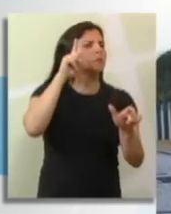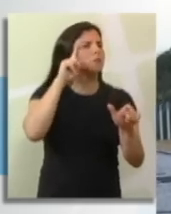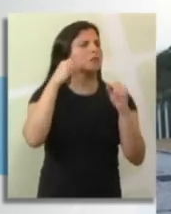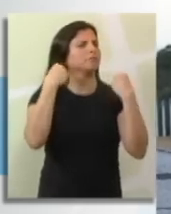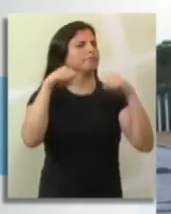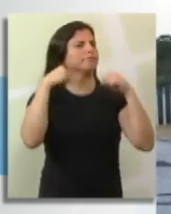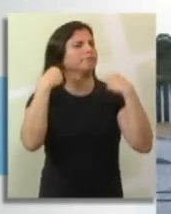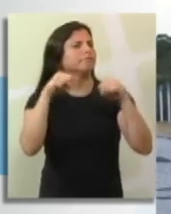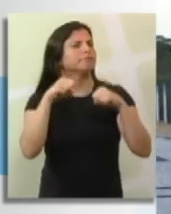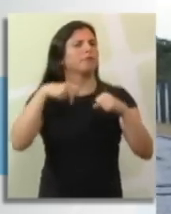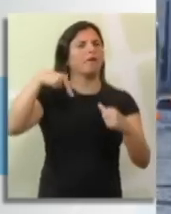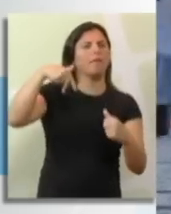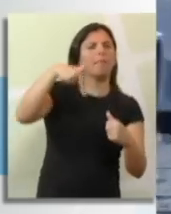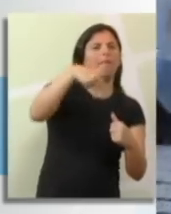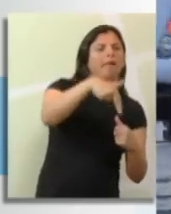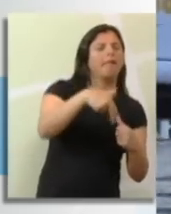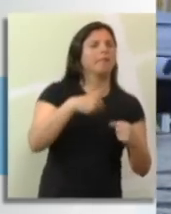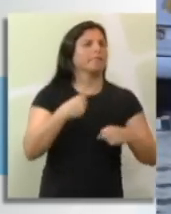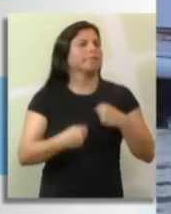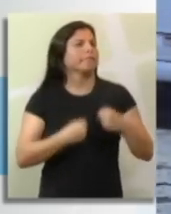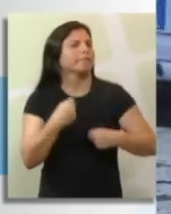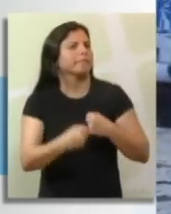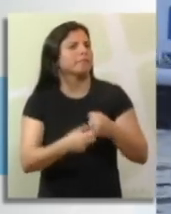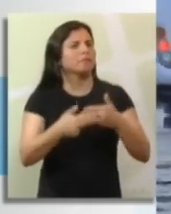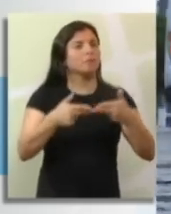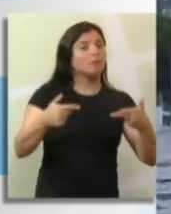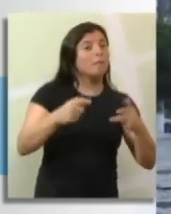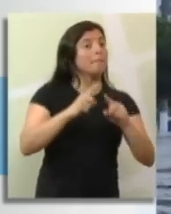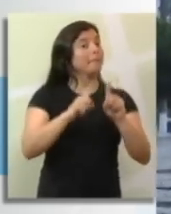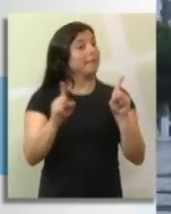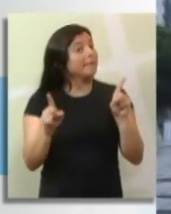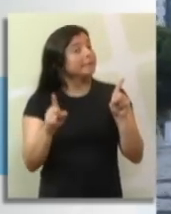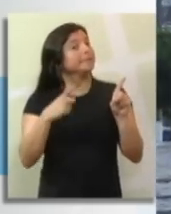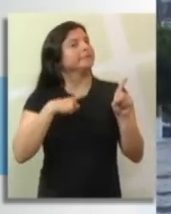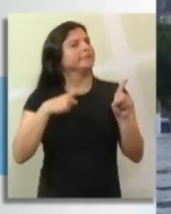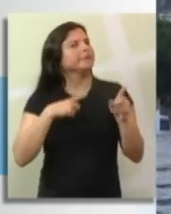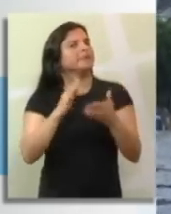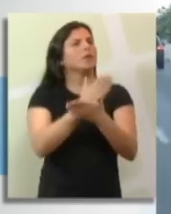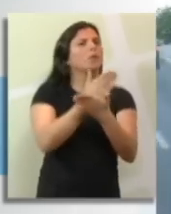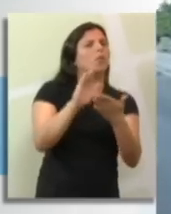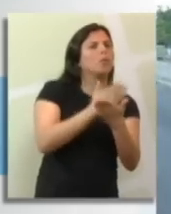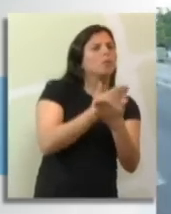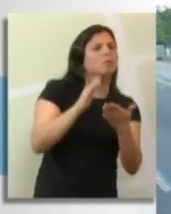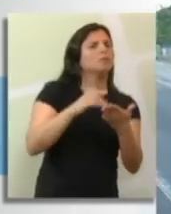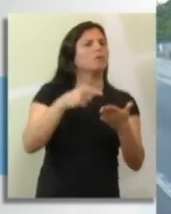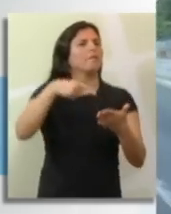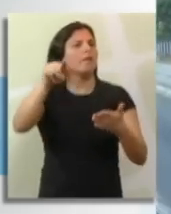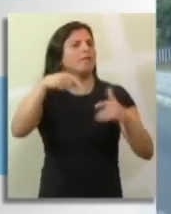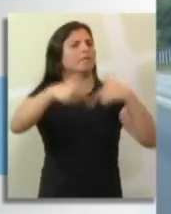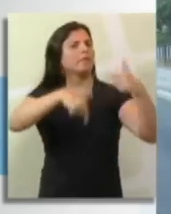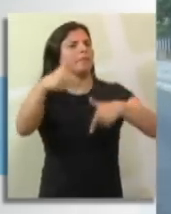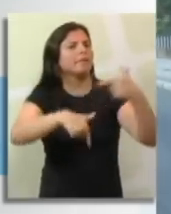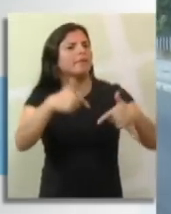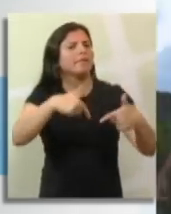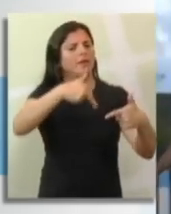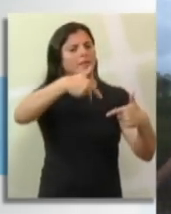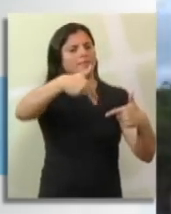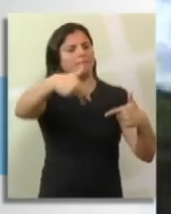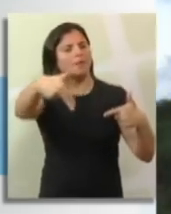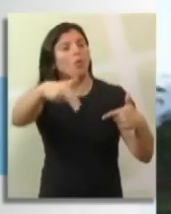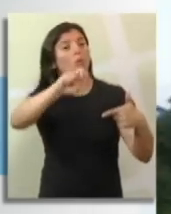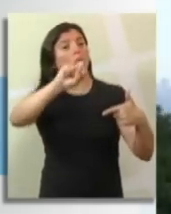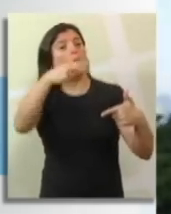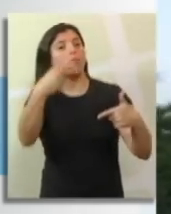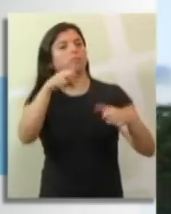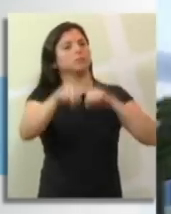física regularmente. Mas, se incluirmos as pessoas que vão ao trabalho a pé ou de bicicleta, esse número sobe